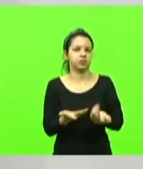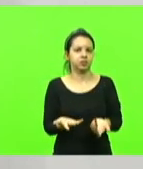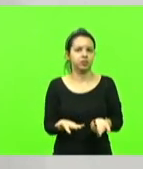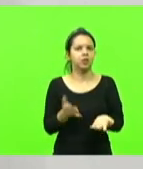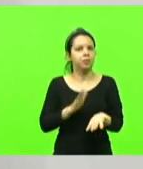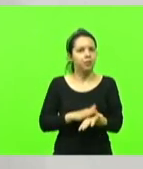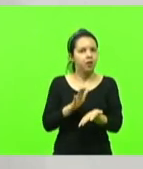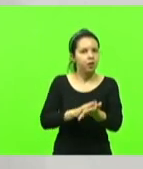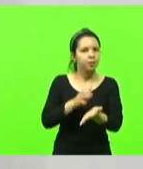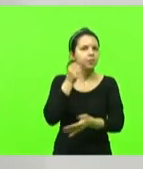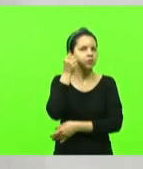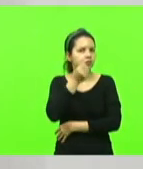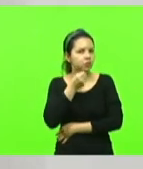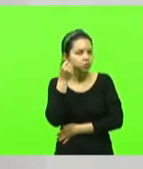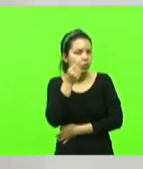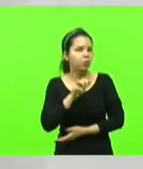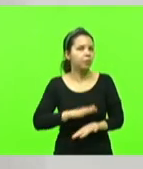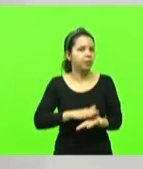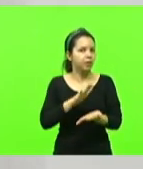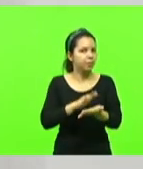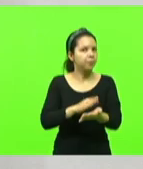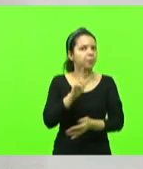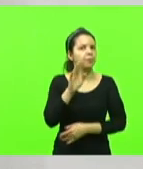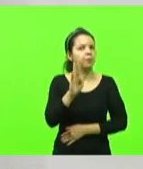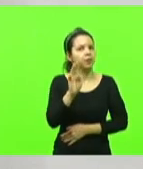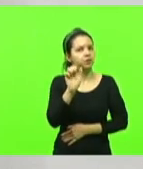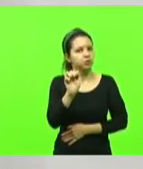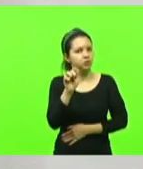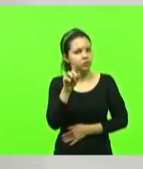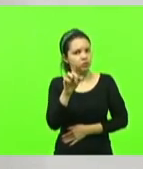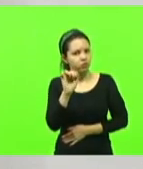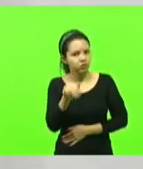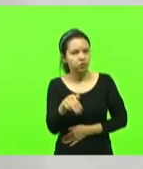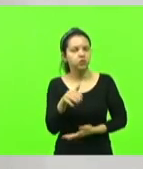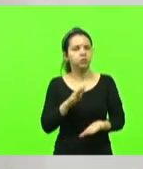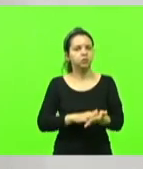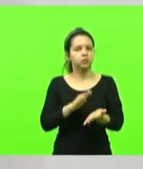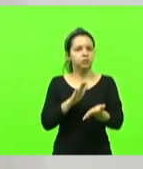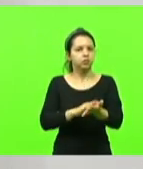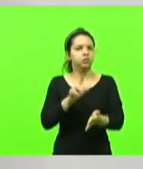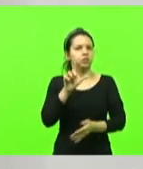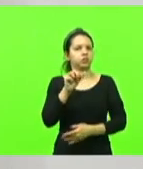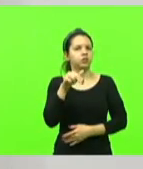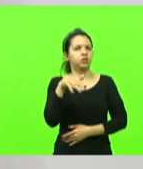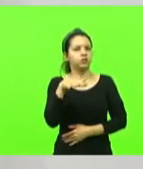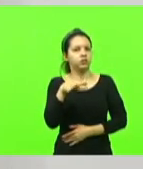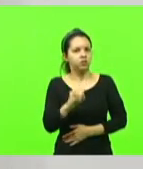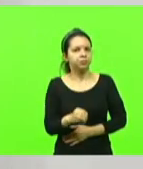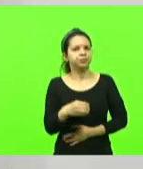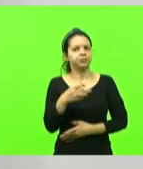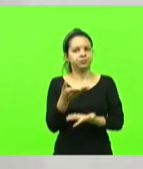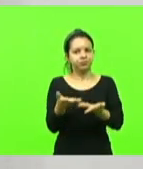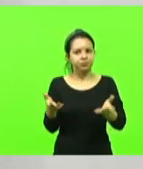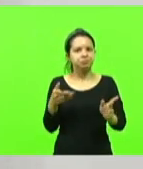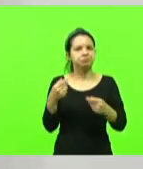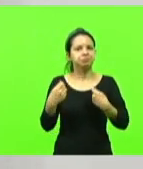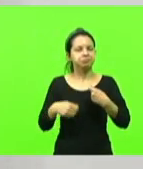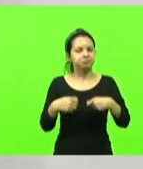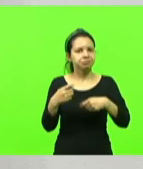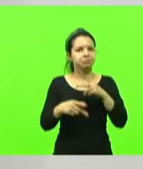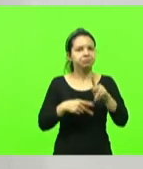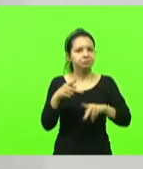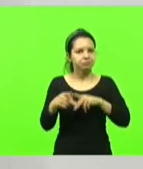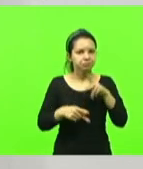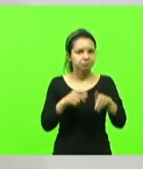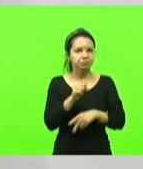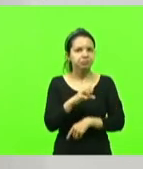parabéns, senador, parabéns, Badim, parabéns, Luciano Hang, é de catarinenses assim que nós precisamos e eu